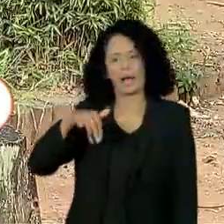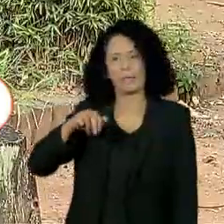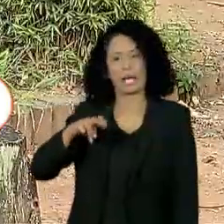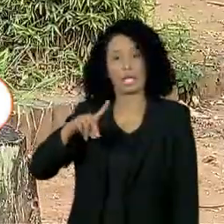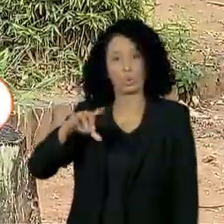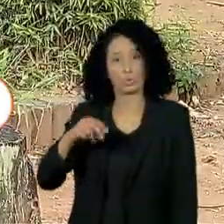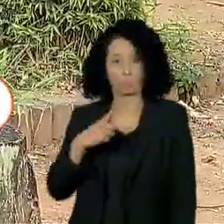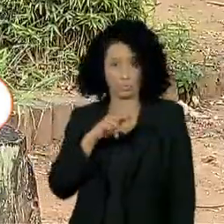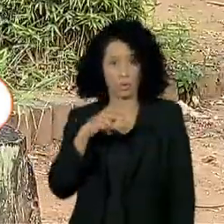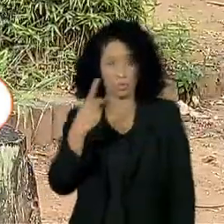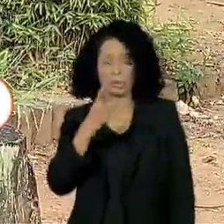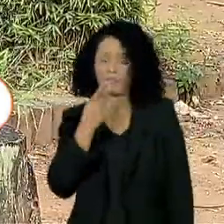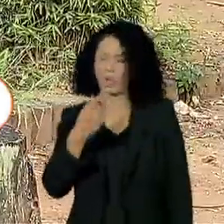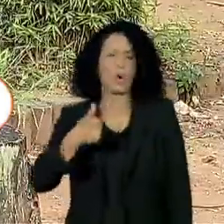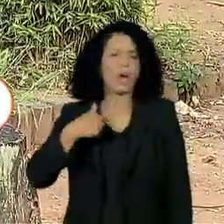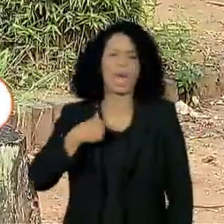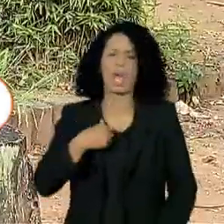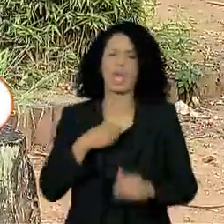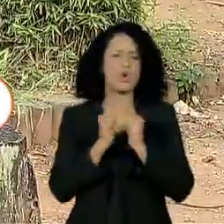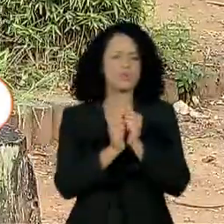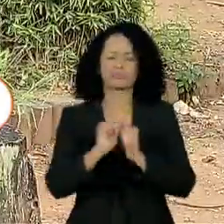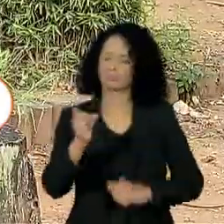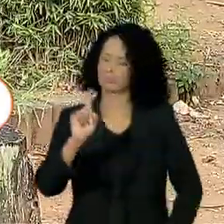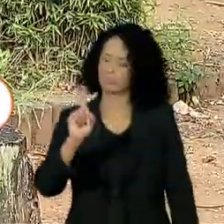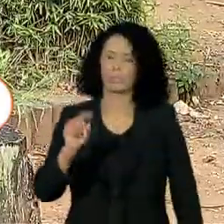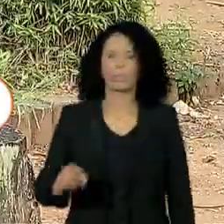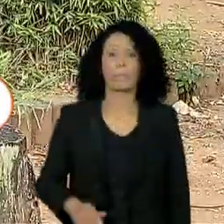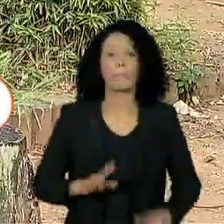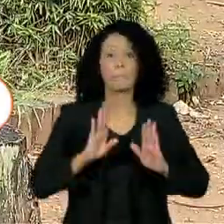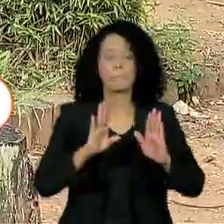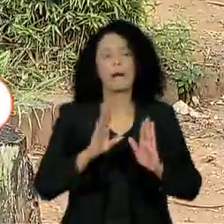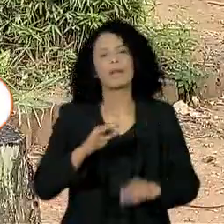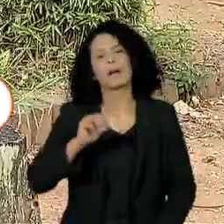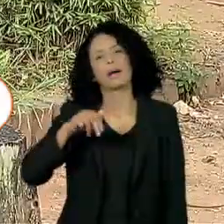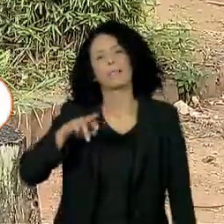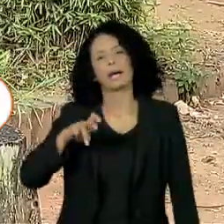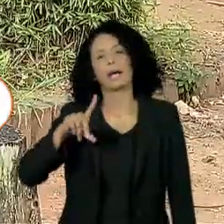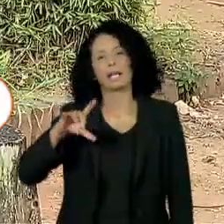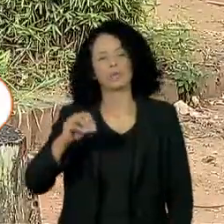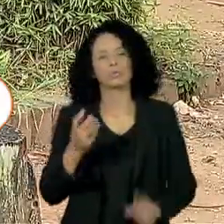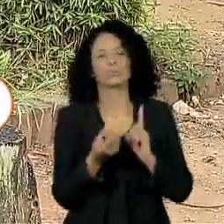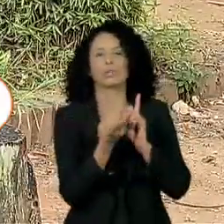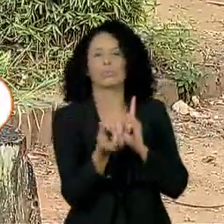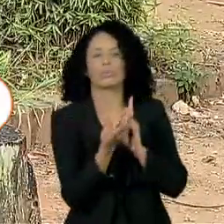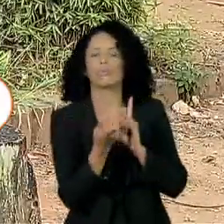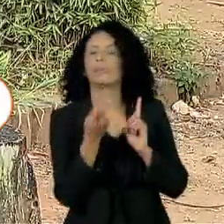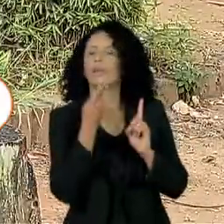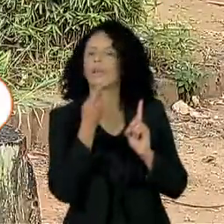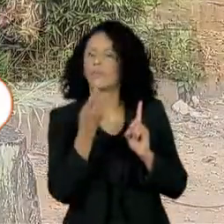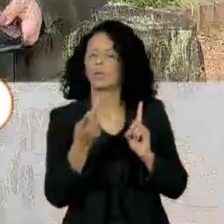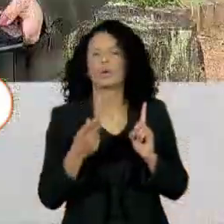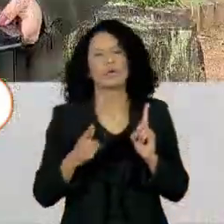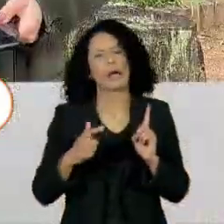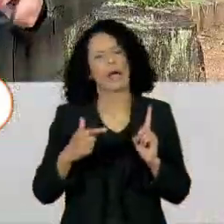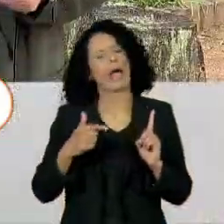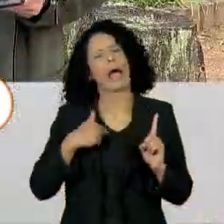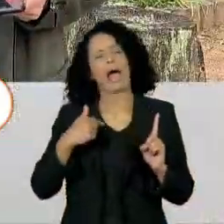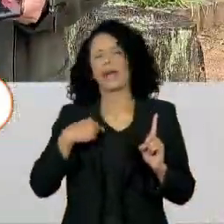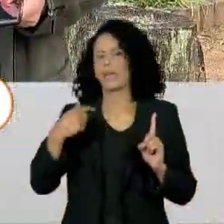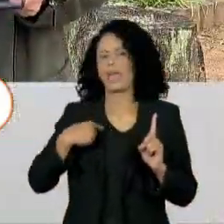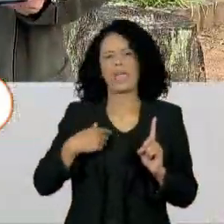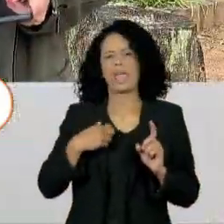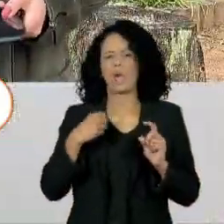de Bruno e Dom. Esse novo depoimento do Amarildo foi dado nesta segunda-feira durante a reconstituição do crime pela Polícia Federal,